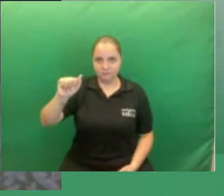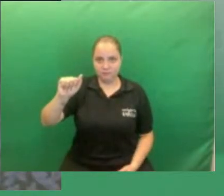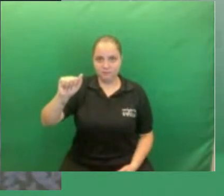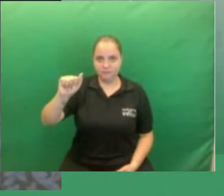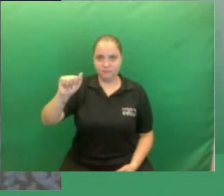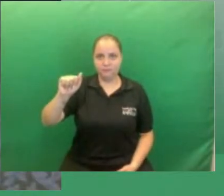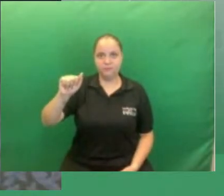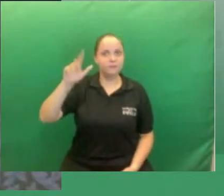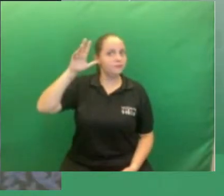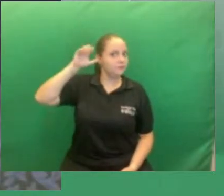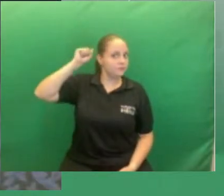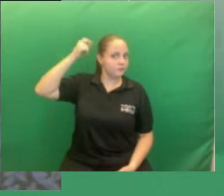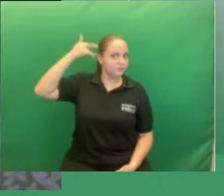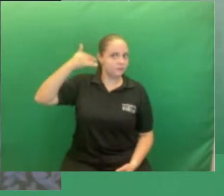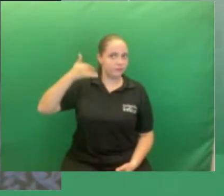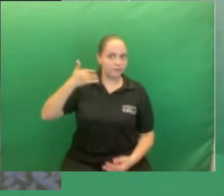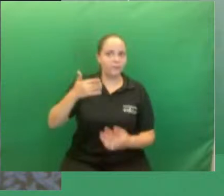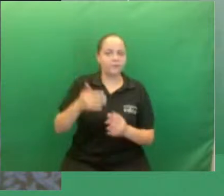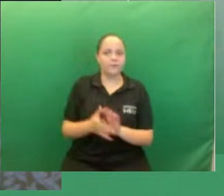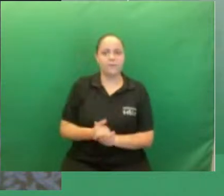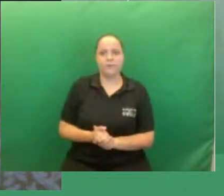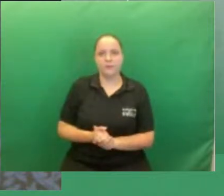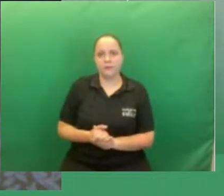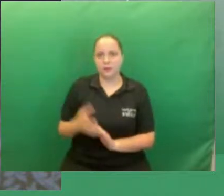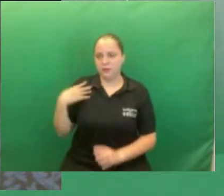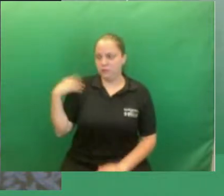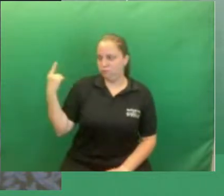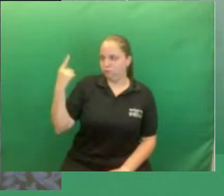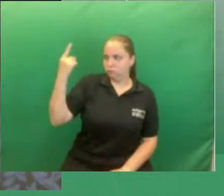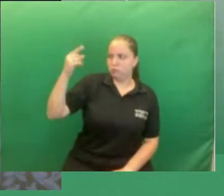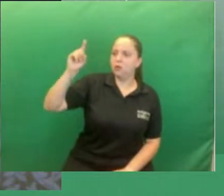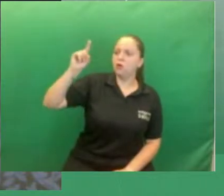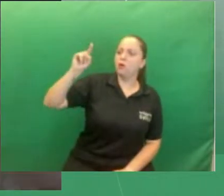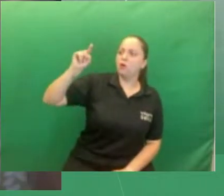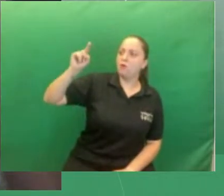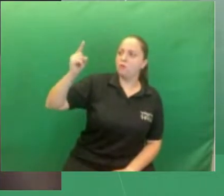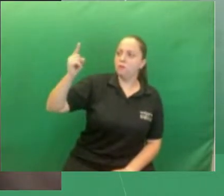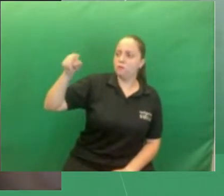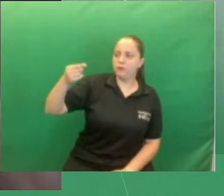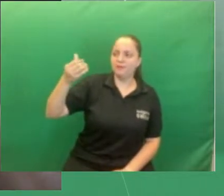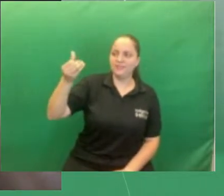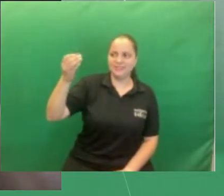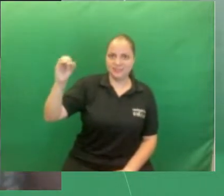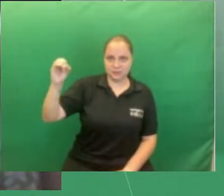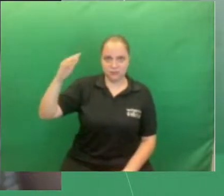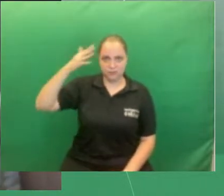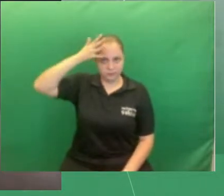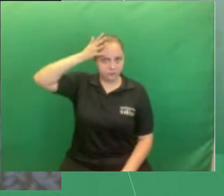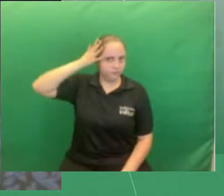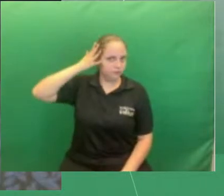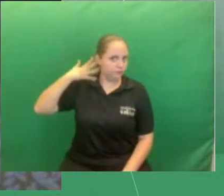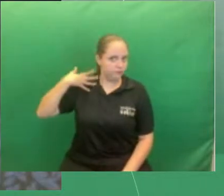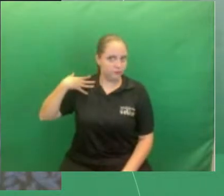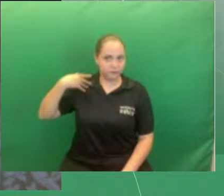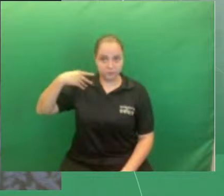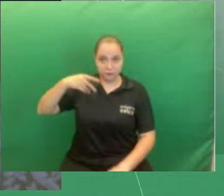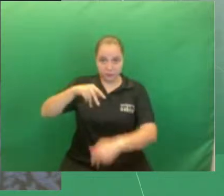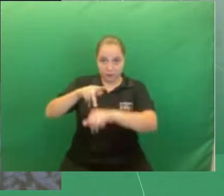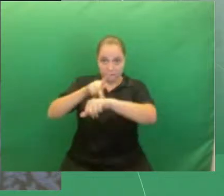Em autodescrição, eu tenho 1,60m de altura, tenho cabelos pretos, lisos,